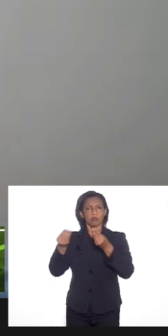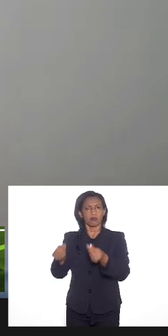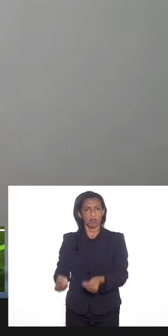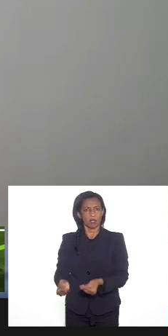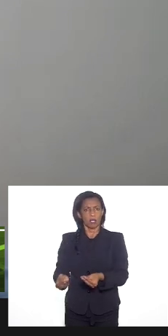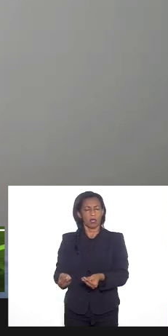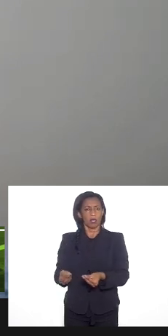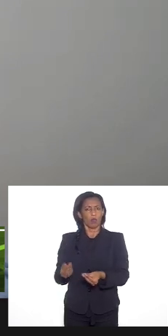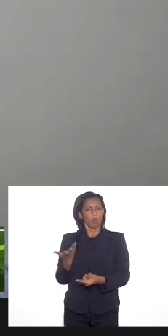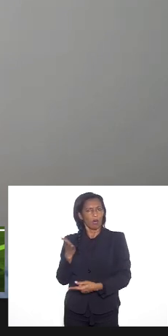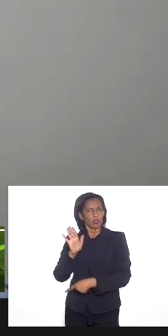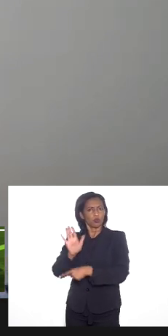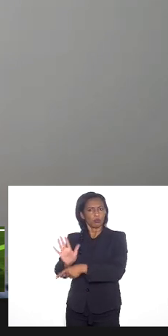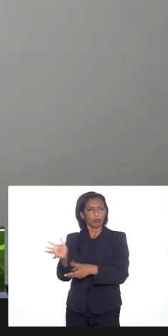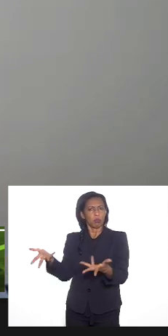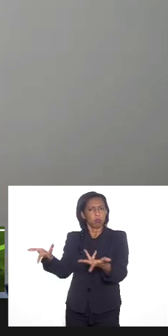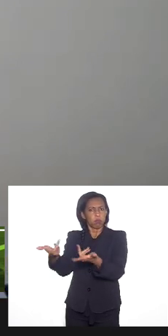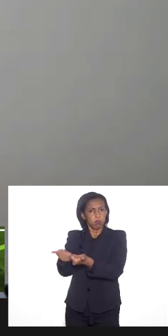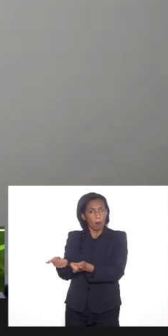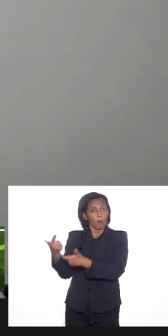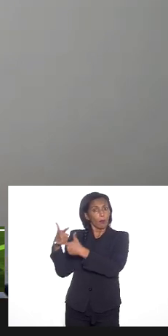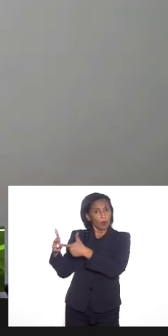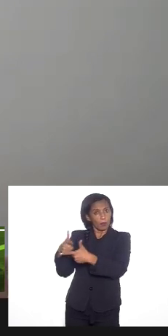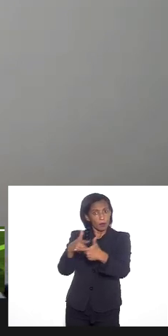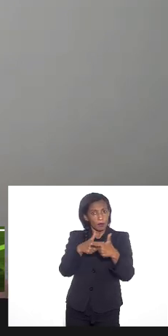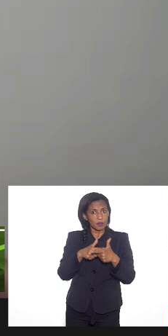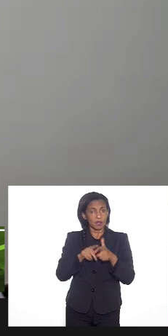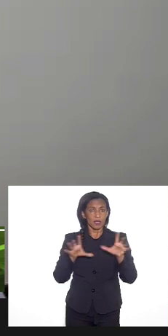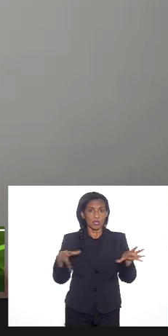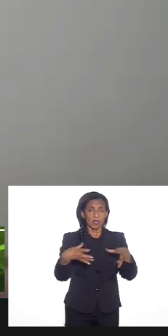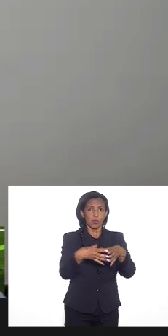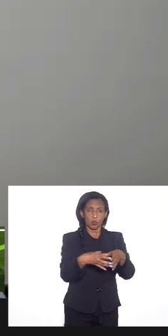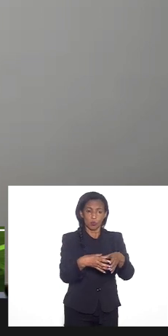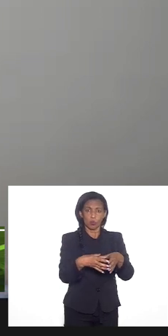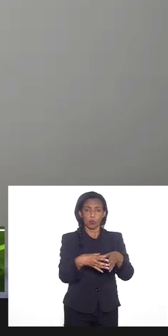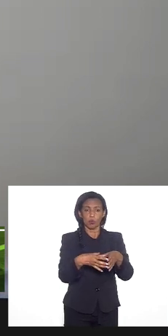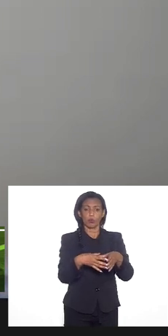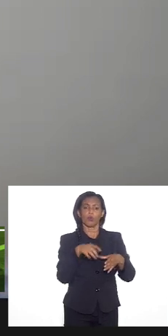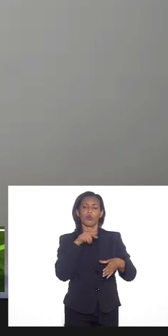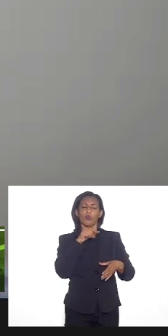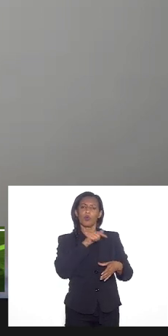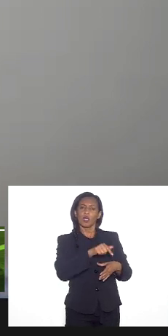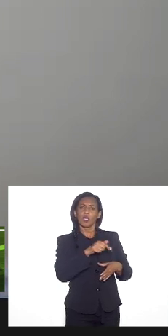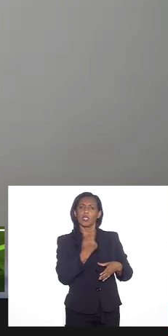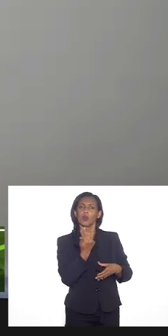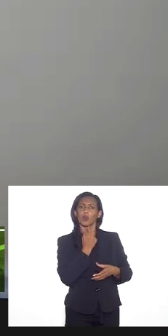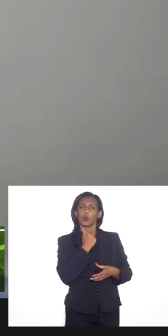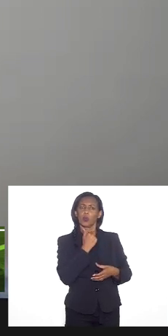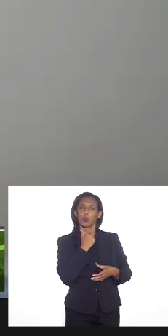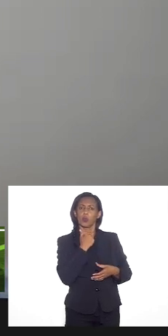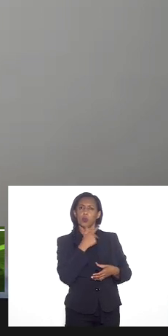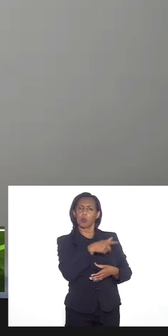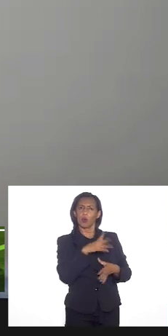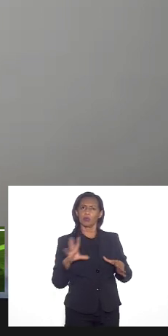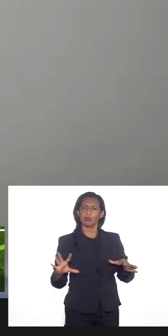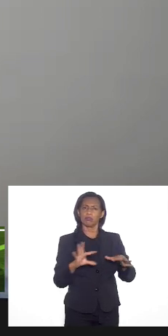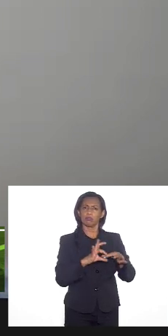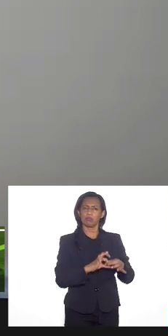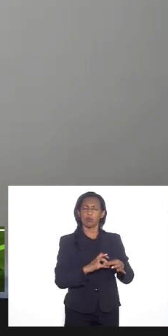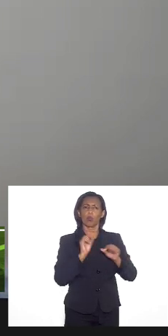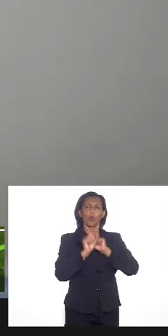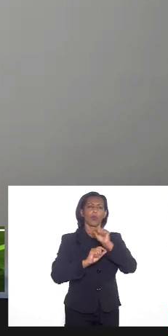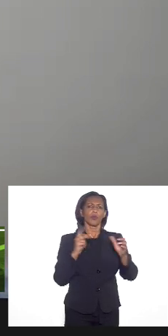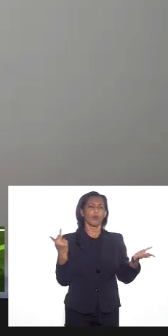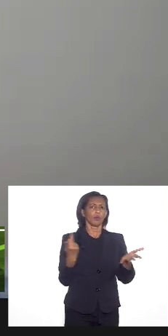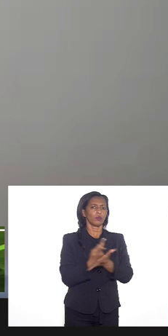excelente contribuição para problematizar essa categoria que infelizmente é prevalente mas que não se coaduna com o que acontece